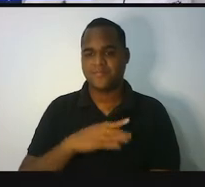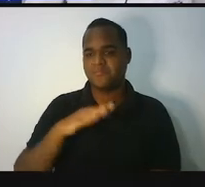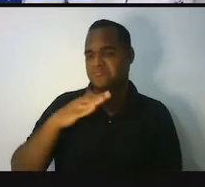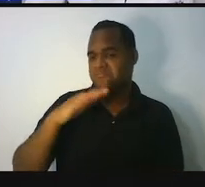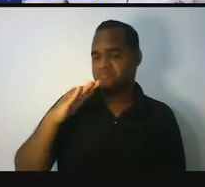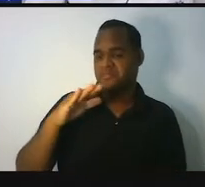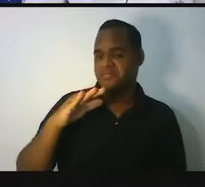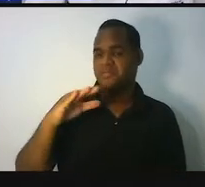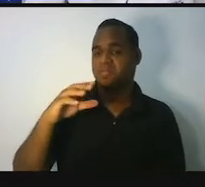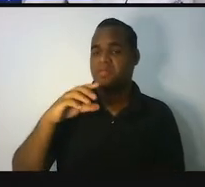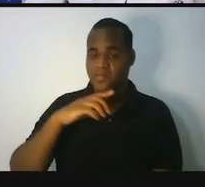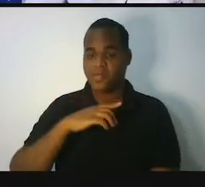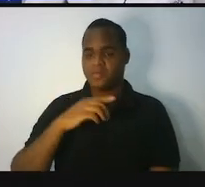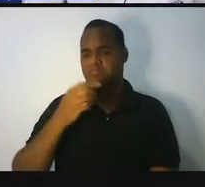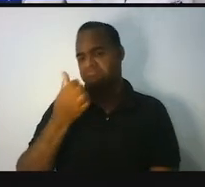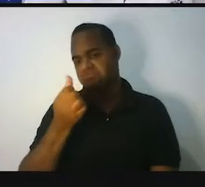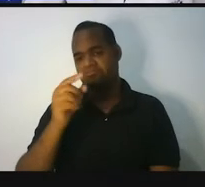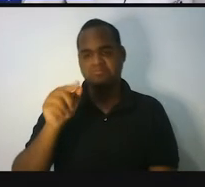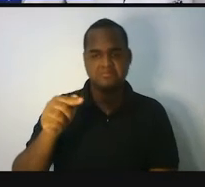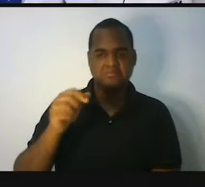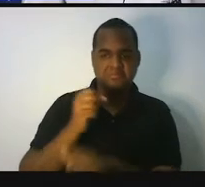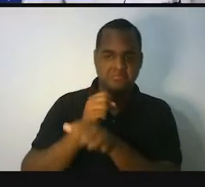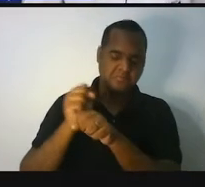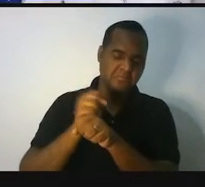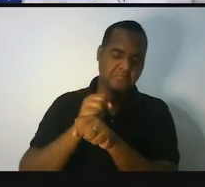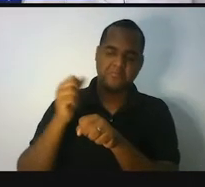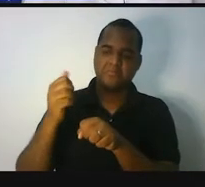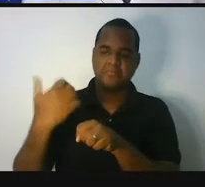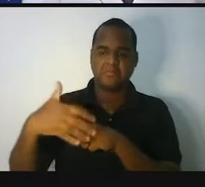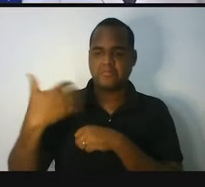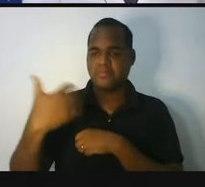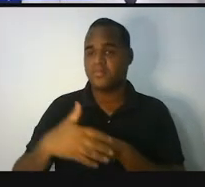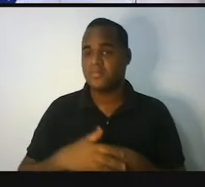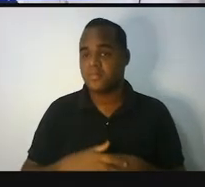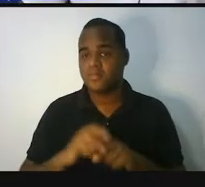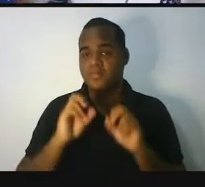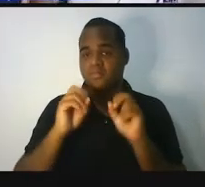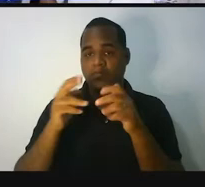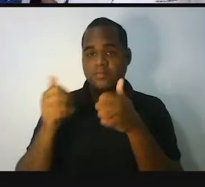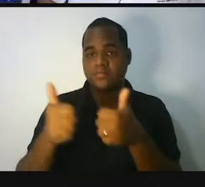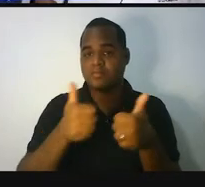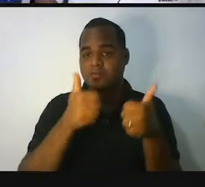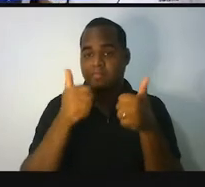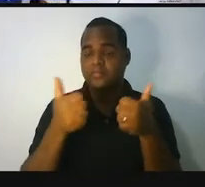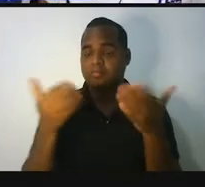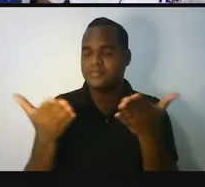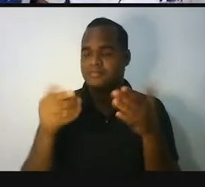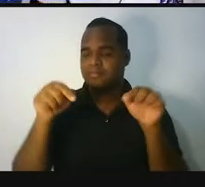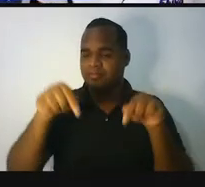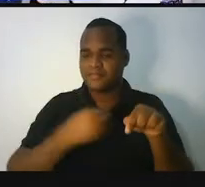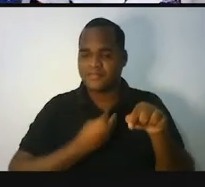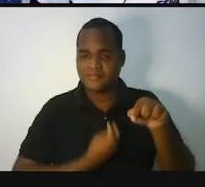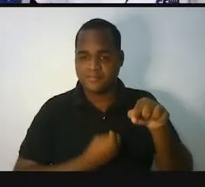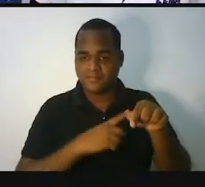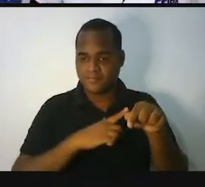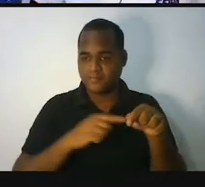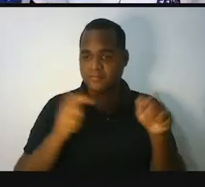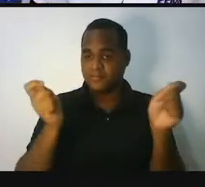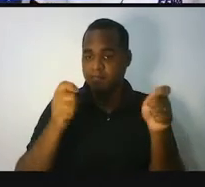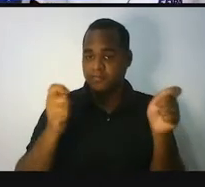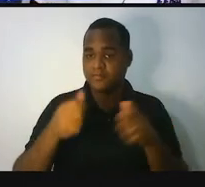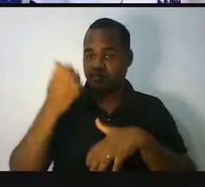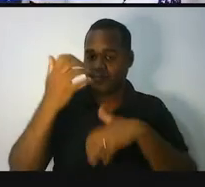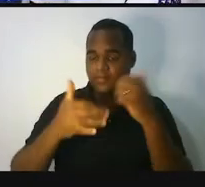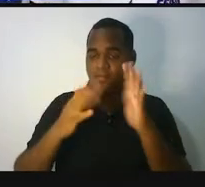em torno de seis ou sete anos. tá bom? Então, beleza. Aqui, eu já peço que você faça um